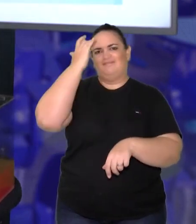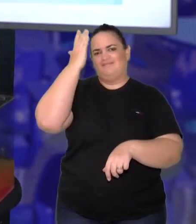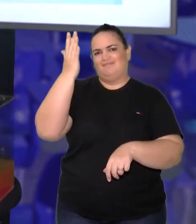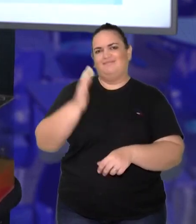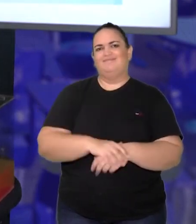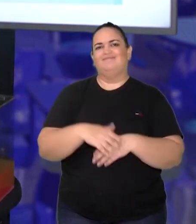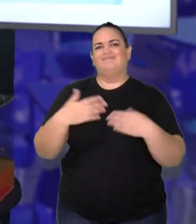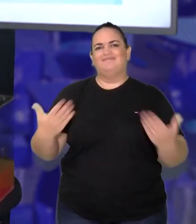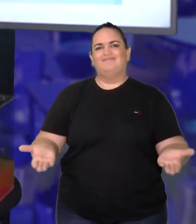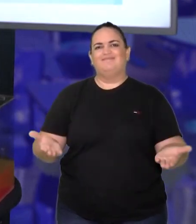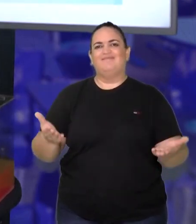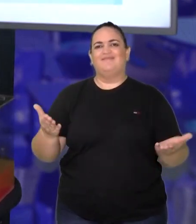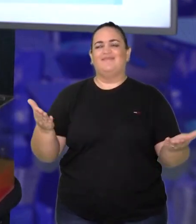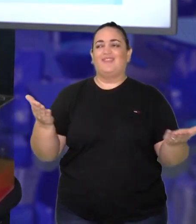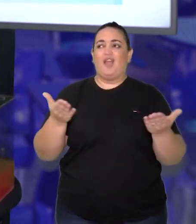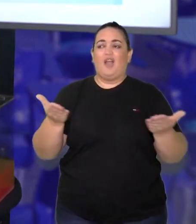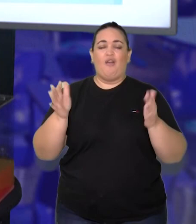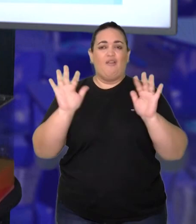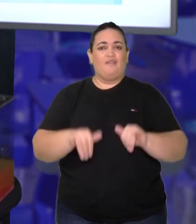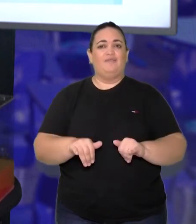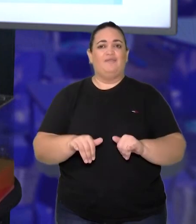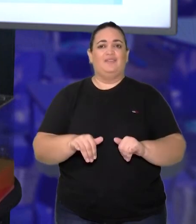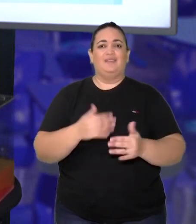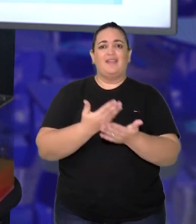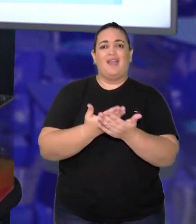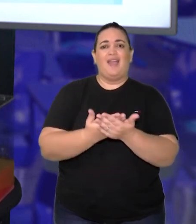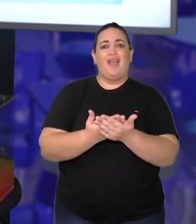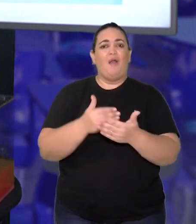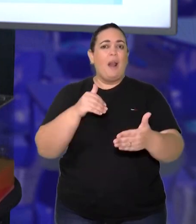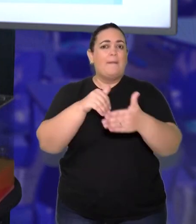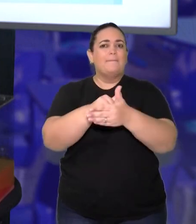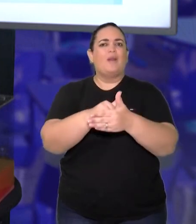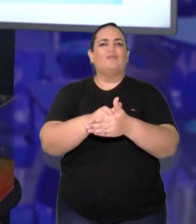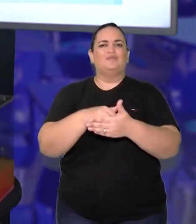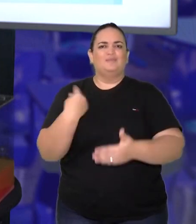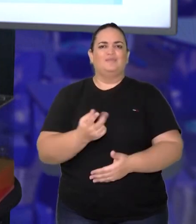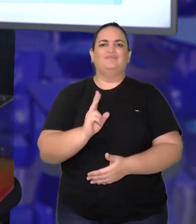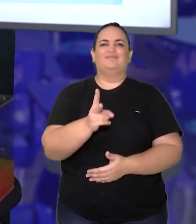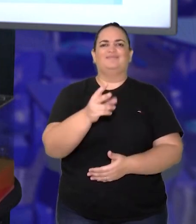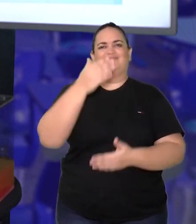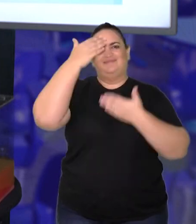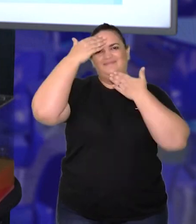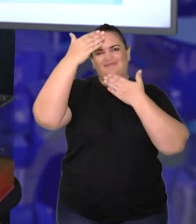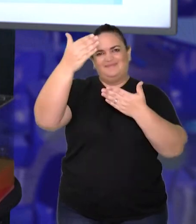isso é tudo e na próxima aula iremos dar continuidade a esse assunto, tá certo? Obrigado.